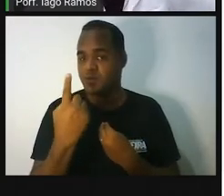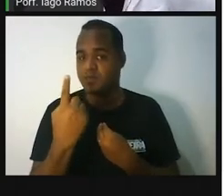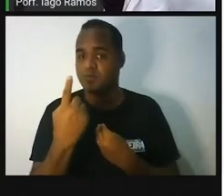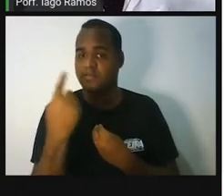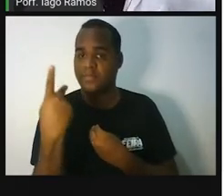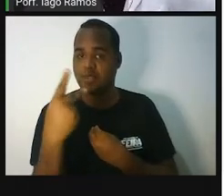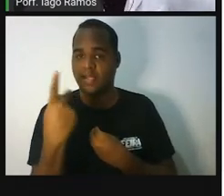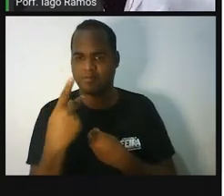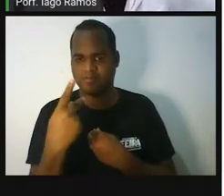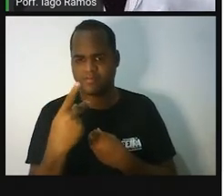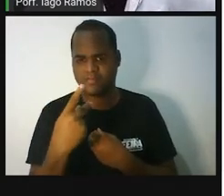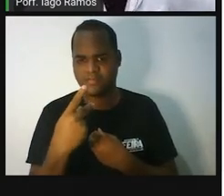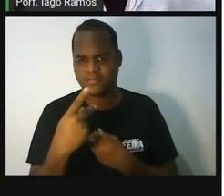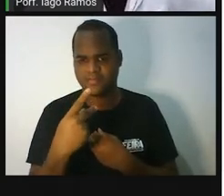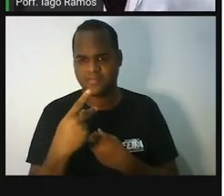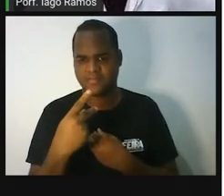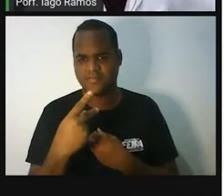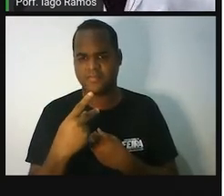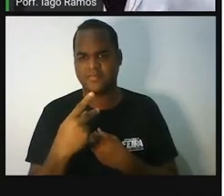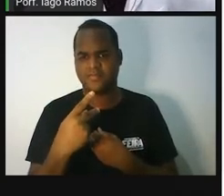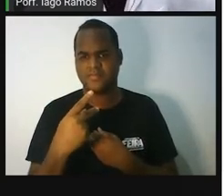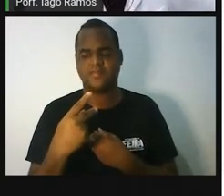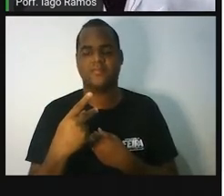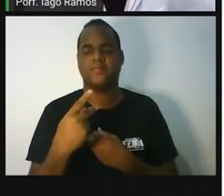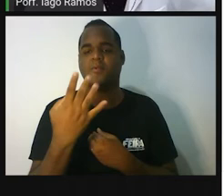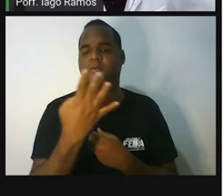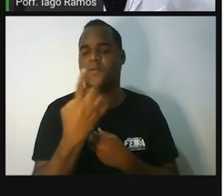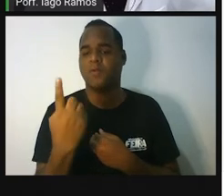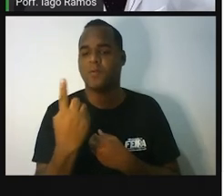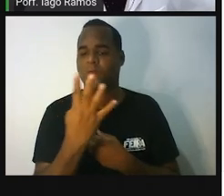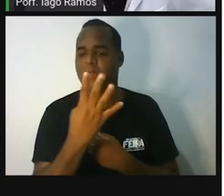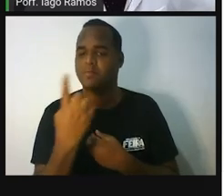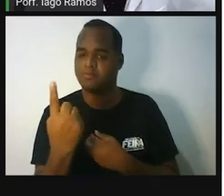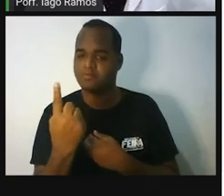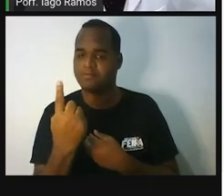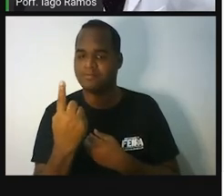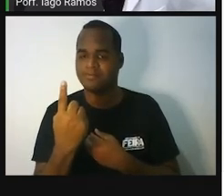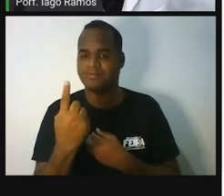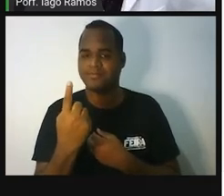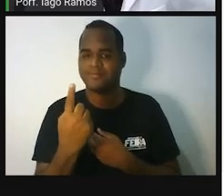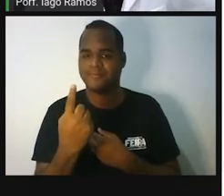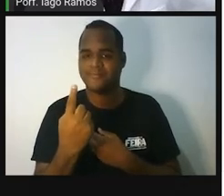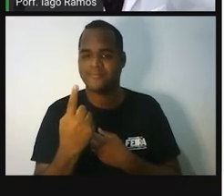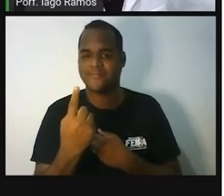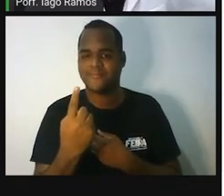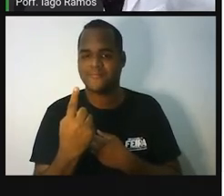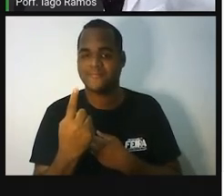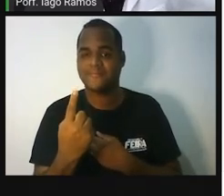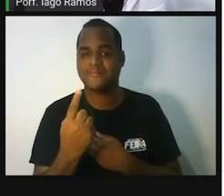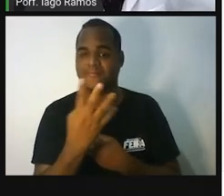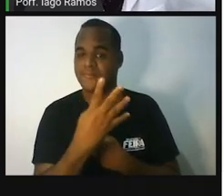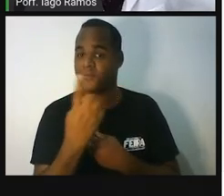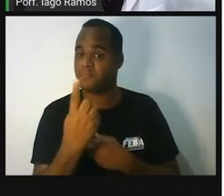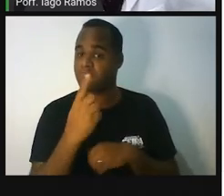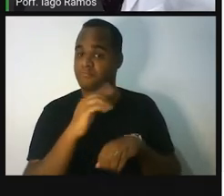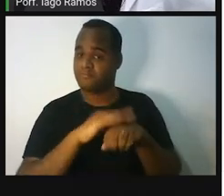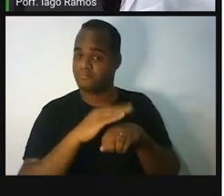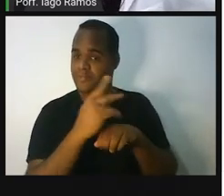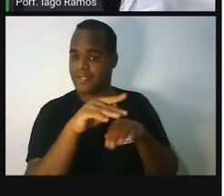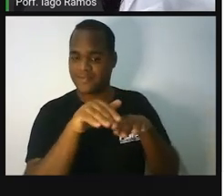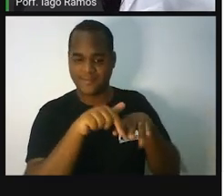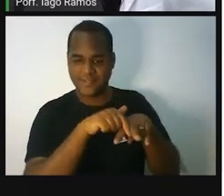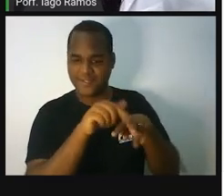calçado da pessoa. Olha esses dois primeiros avarismos aqui. 41. É o número do calçado da pessoa.